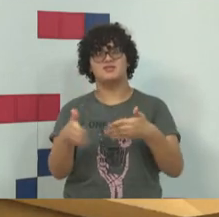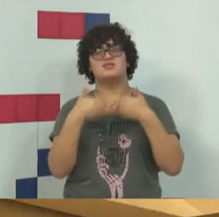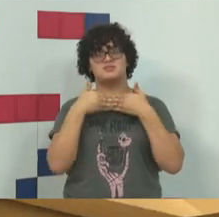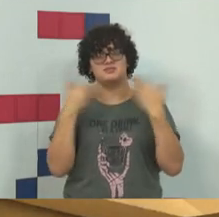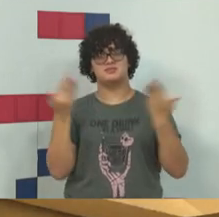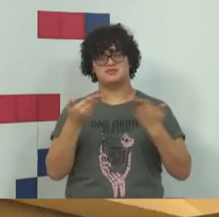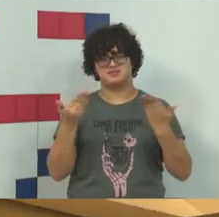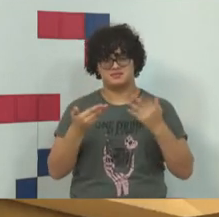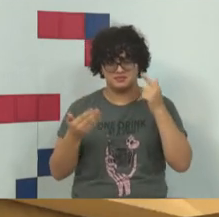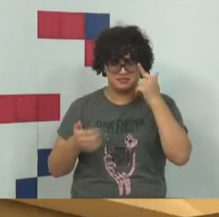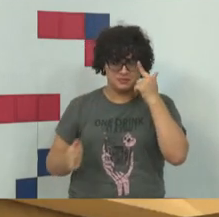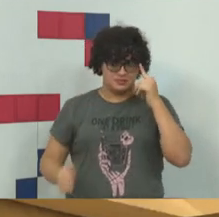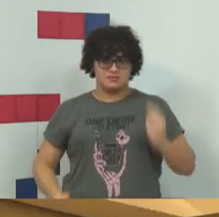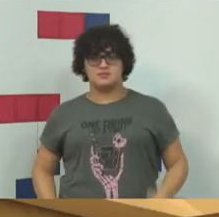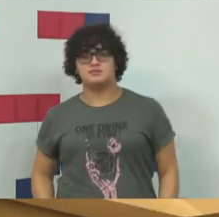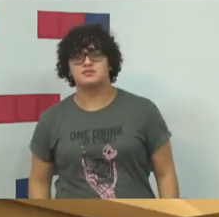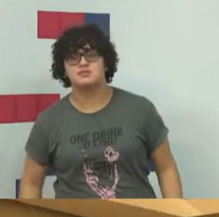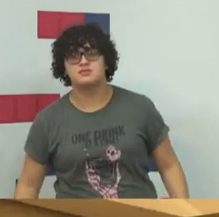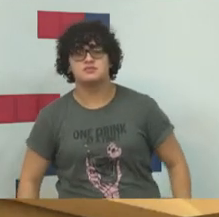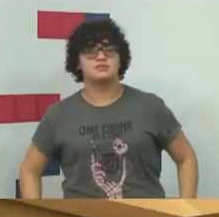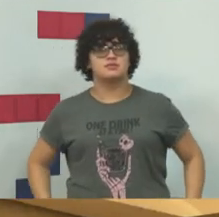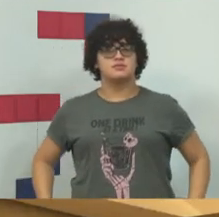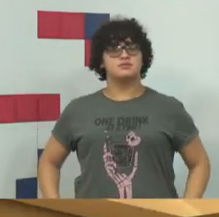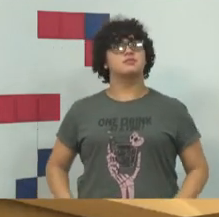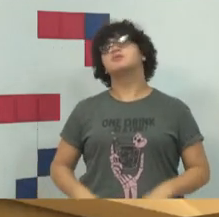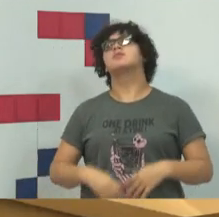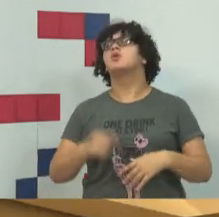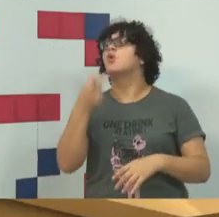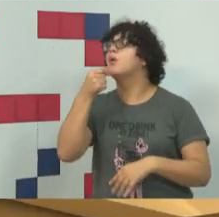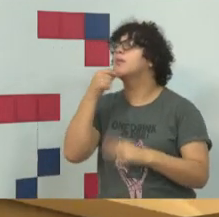O Virgílio Viegas, ele perguntou,